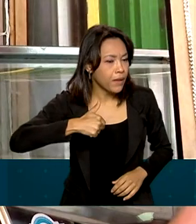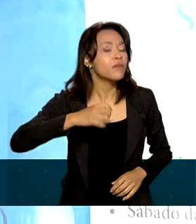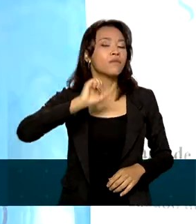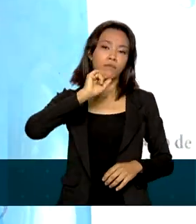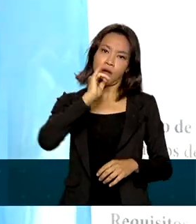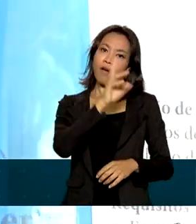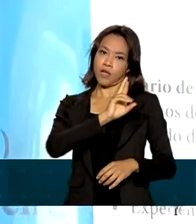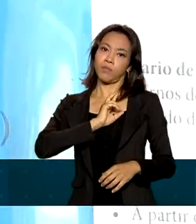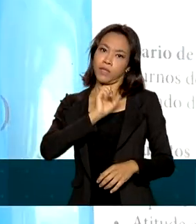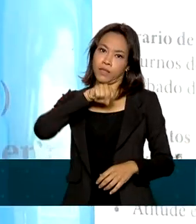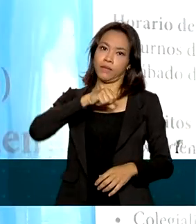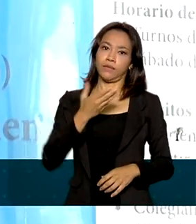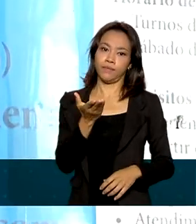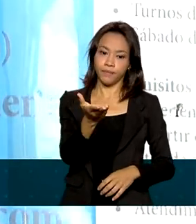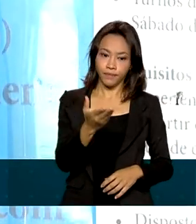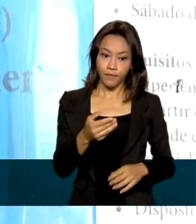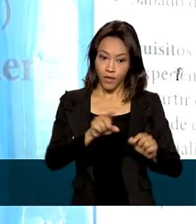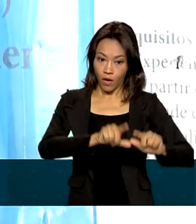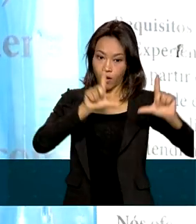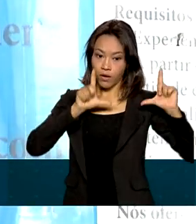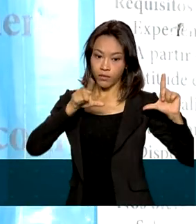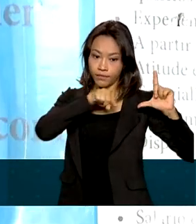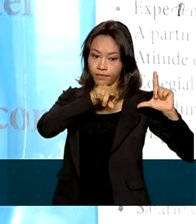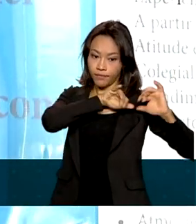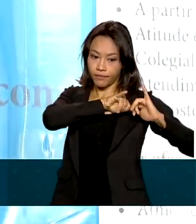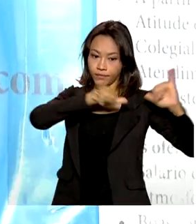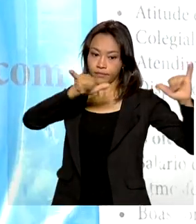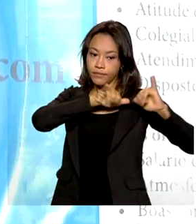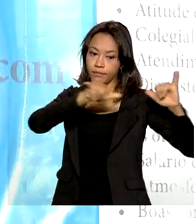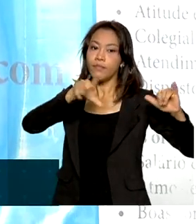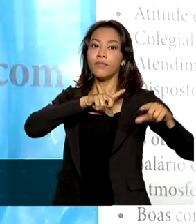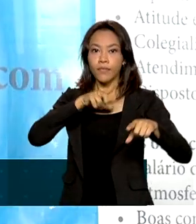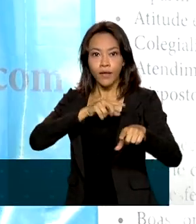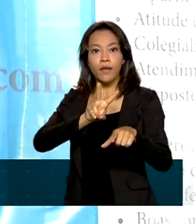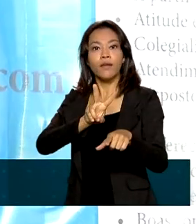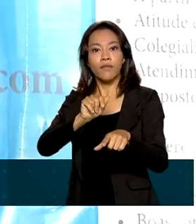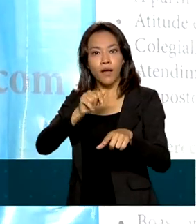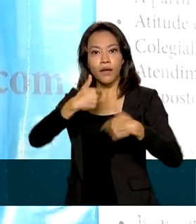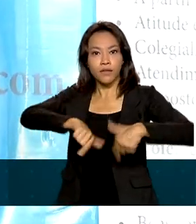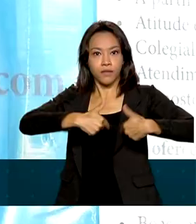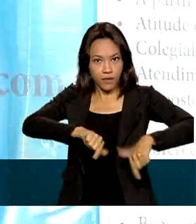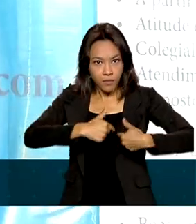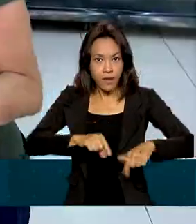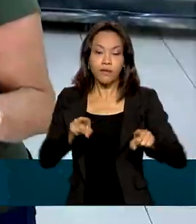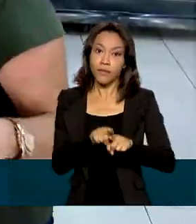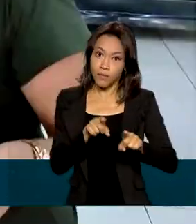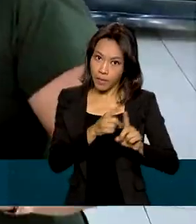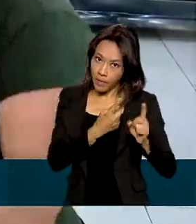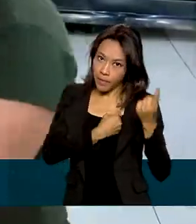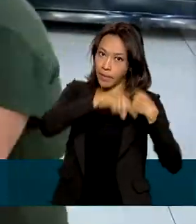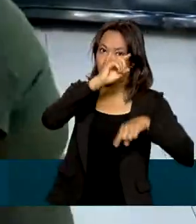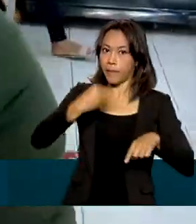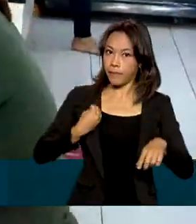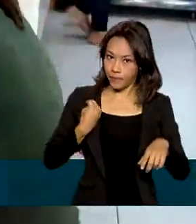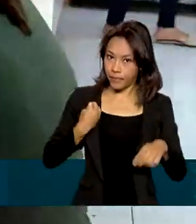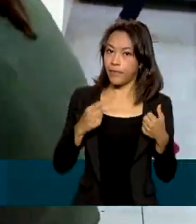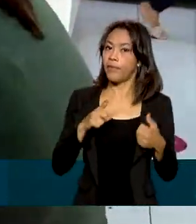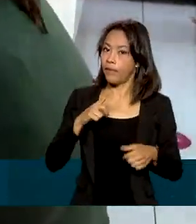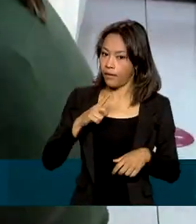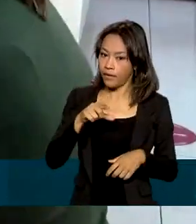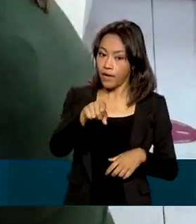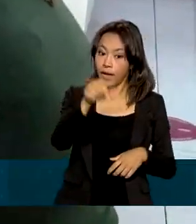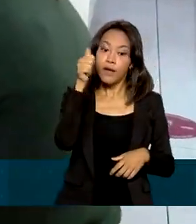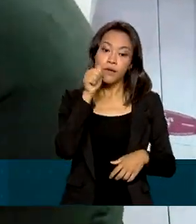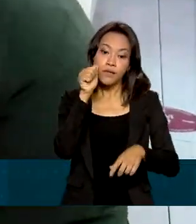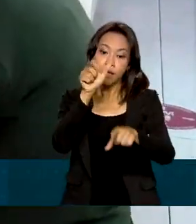vão dizer que sim. Como o cartaz mostra, há vagas de trabalho, oportunidades de crescimento também. Dona Digé veio